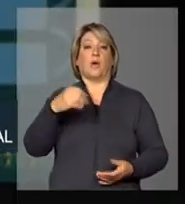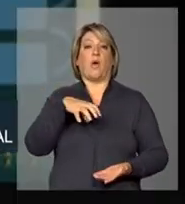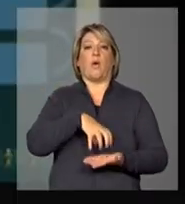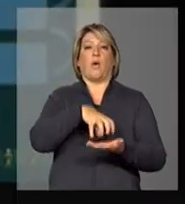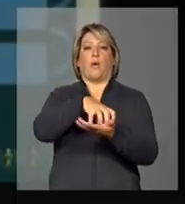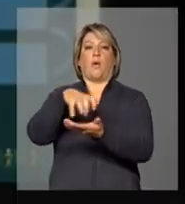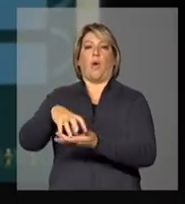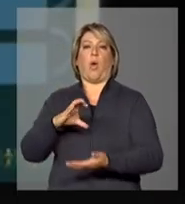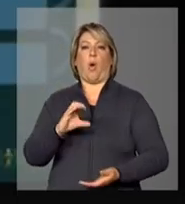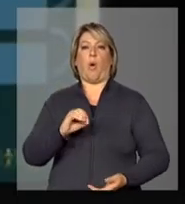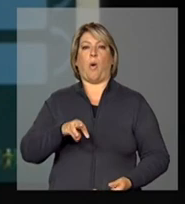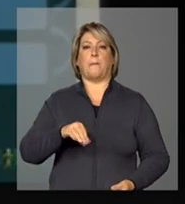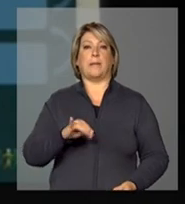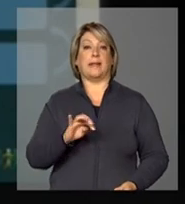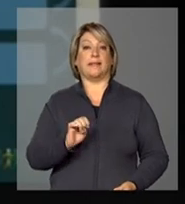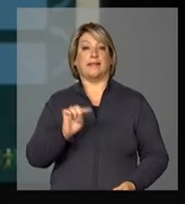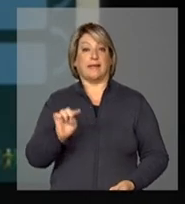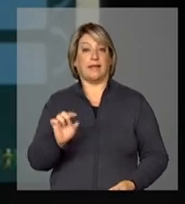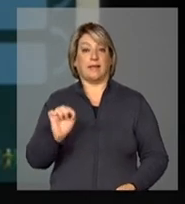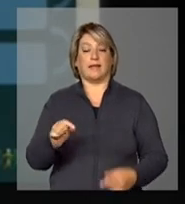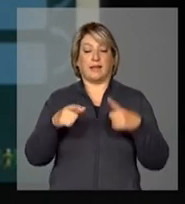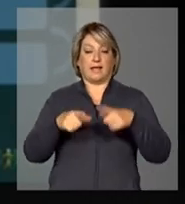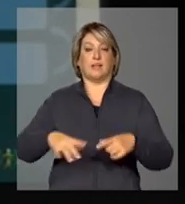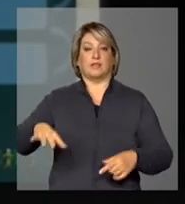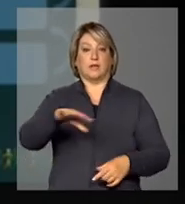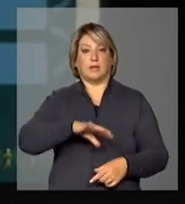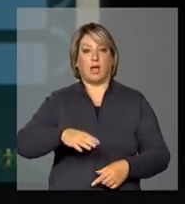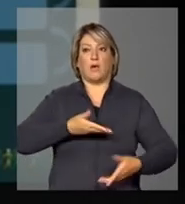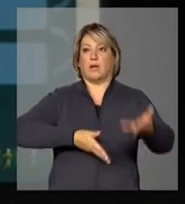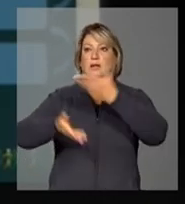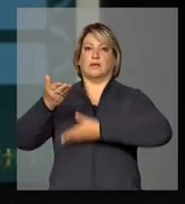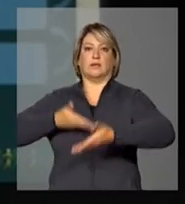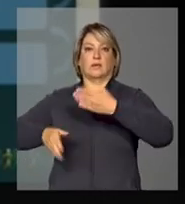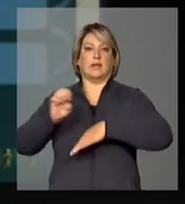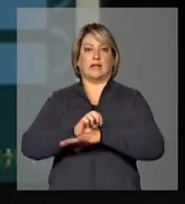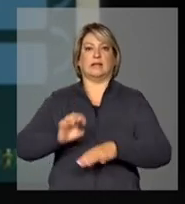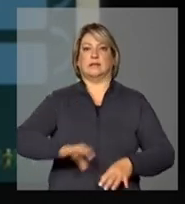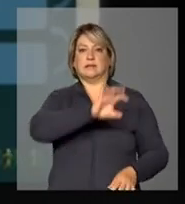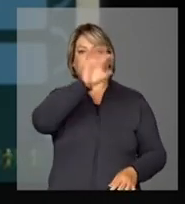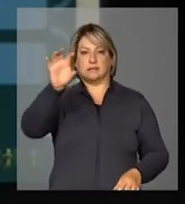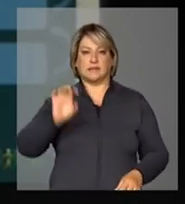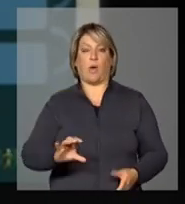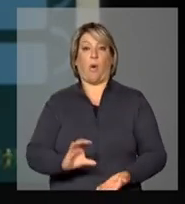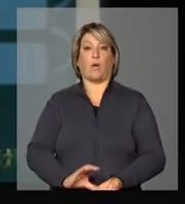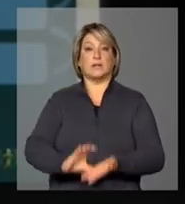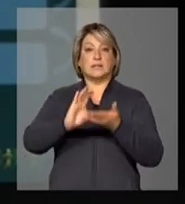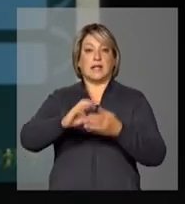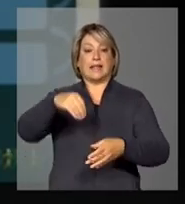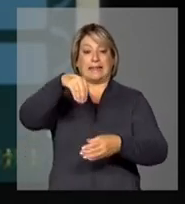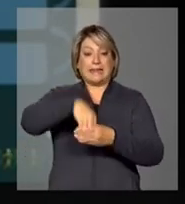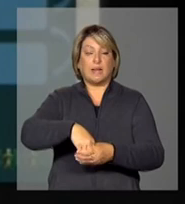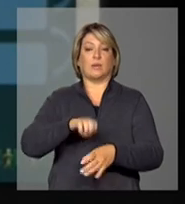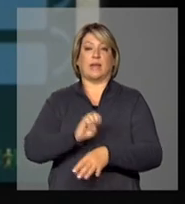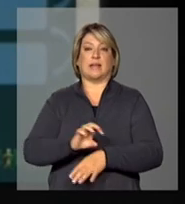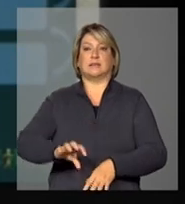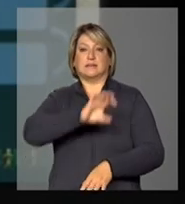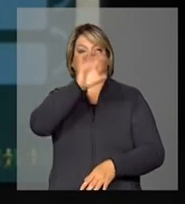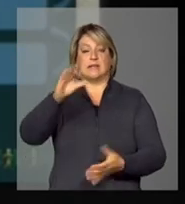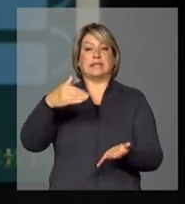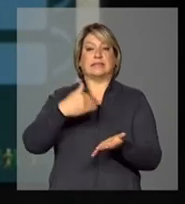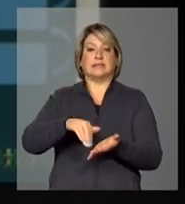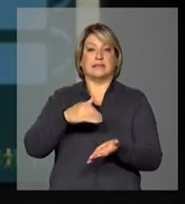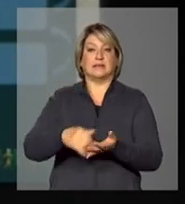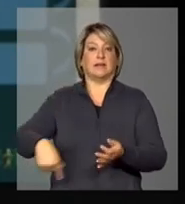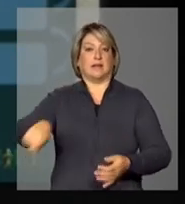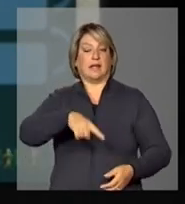regionais, articulação com os Estados, com conselhos participativos nos Estados, liderados pelas secretarias